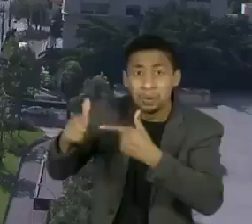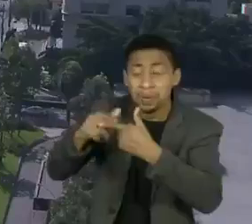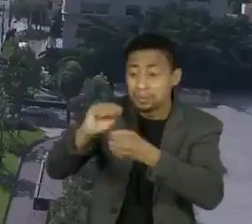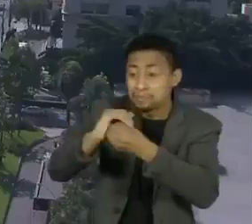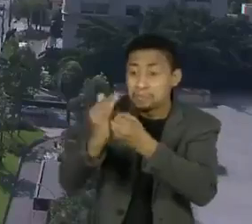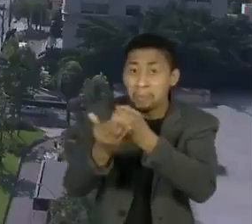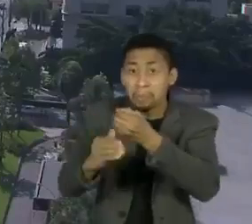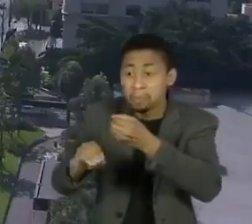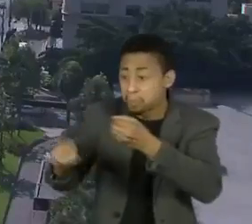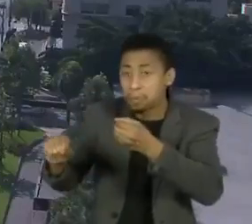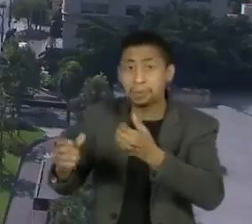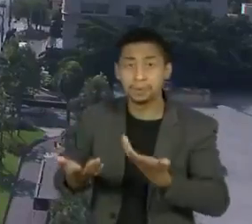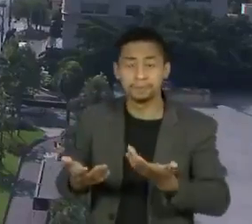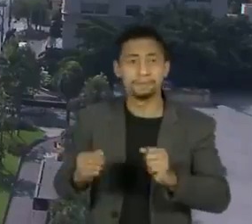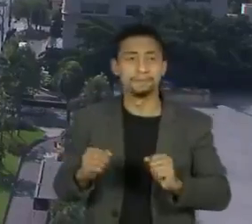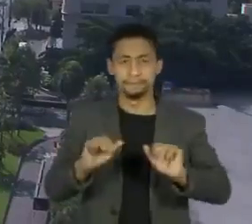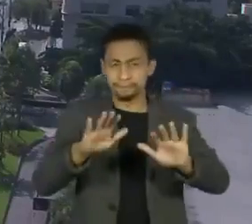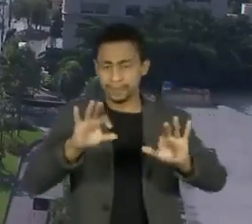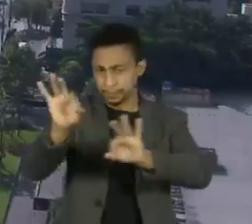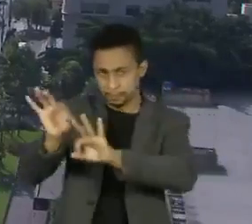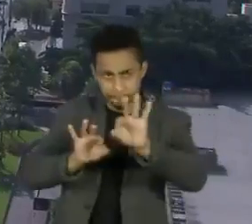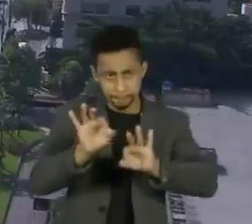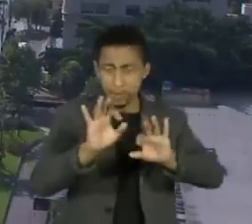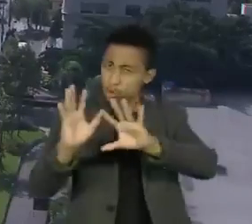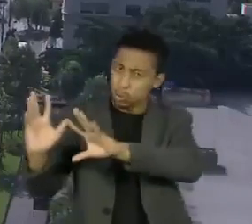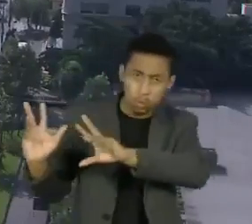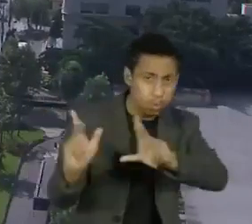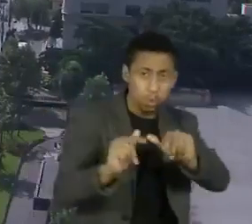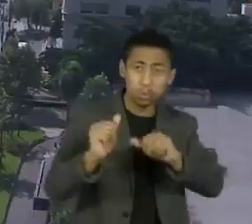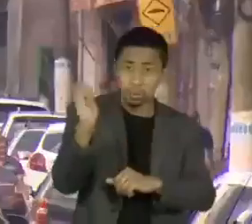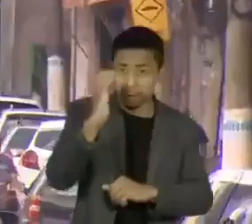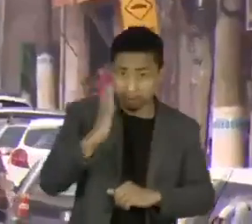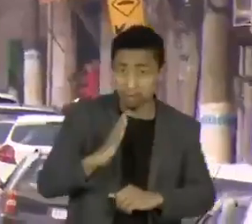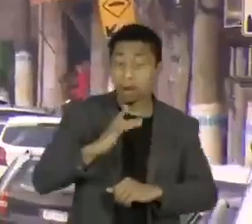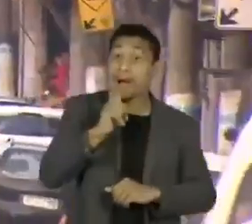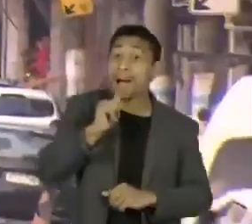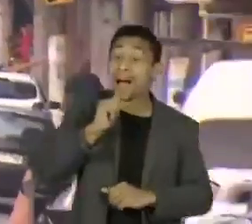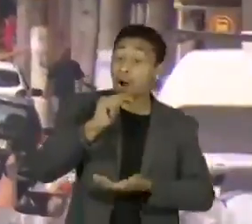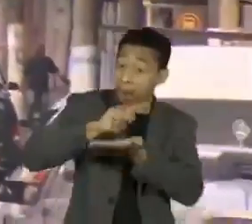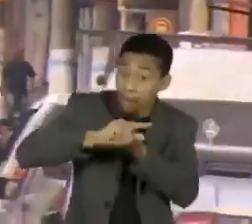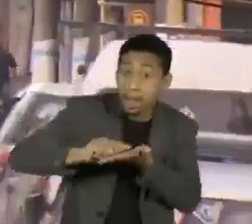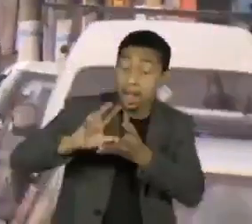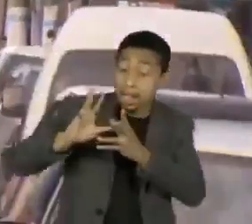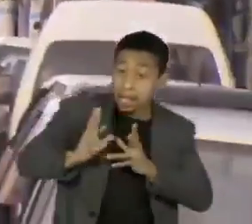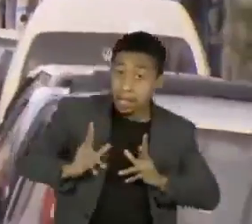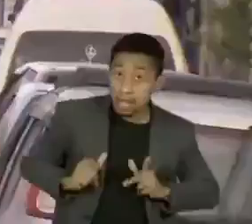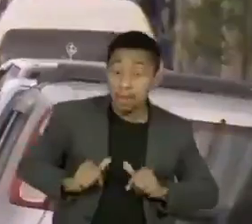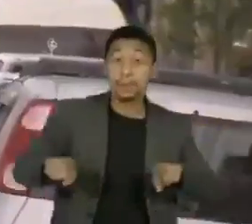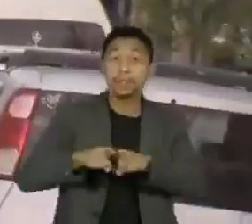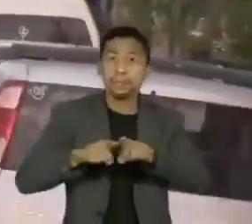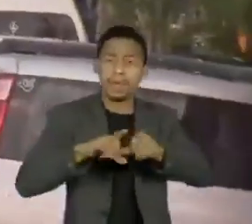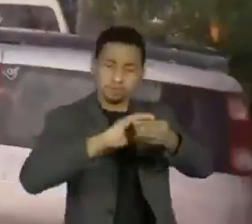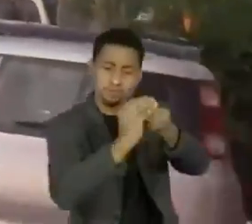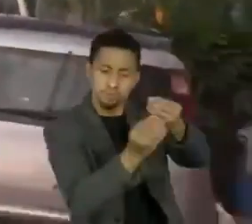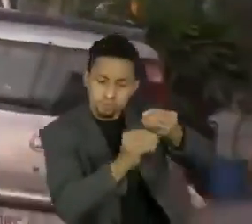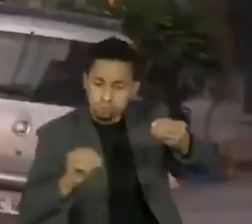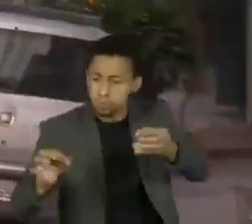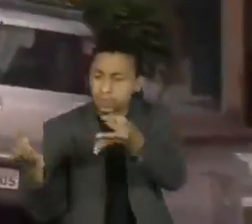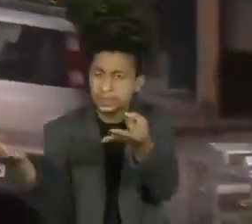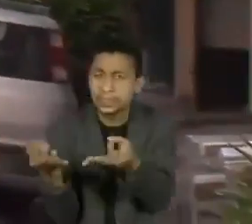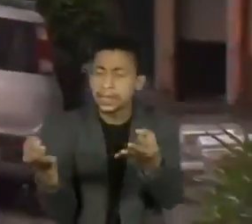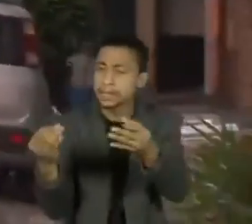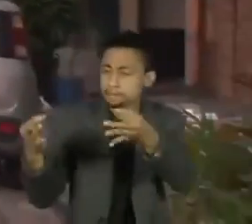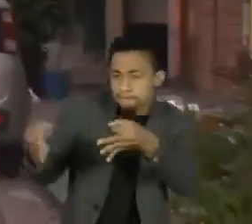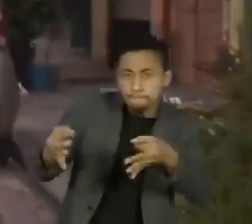Para que todos os brasileiros tenham acesso à água tratada e esgoto encanado no início da próxima década, um novo relatório da rede